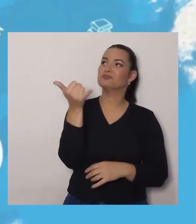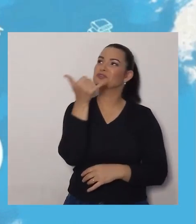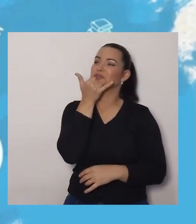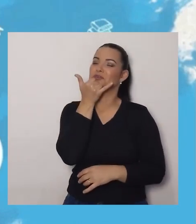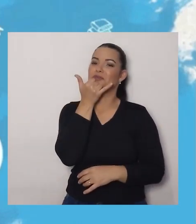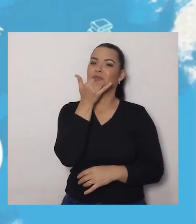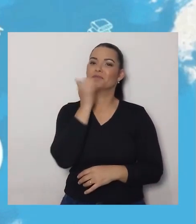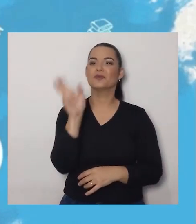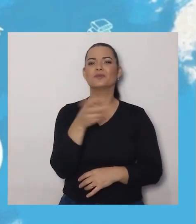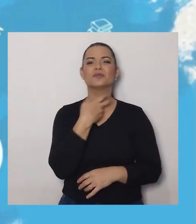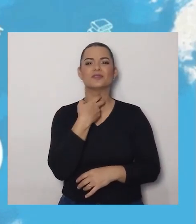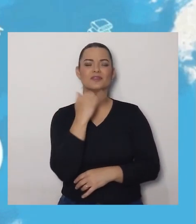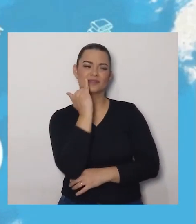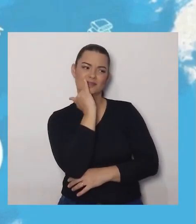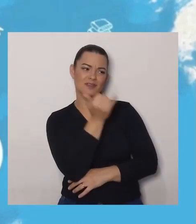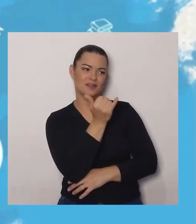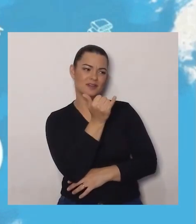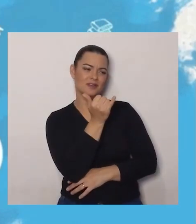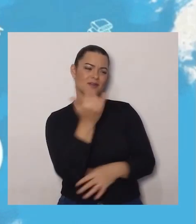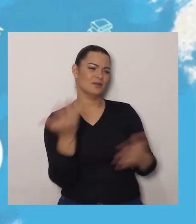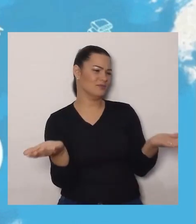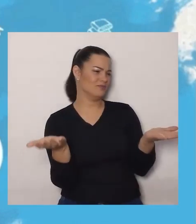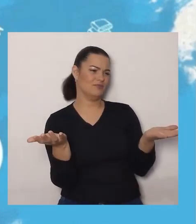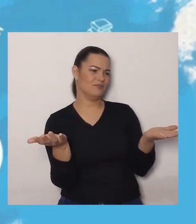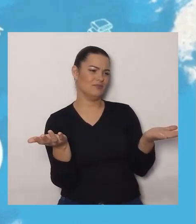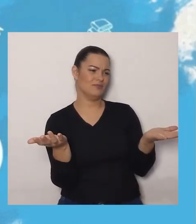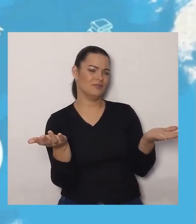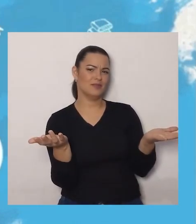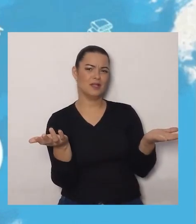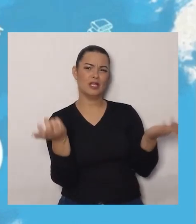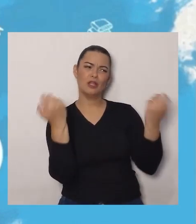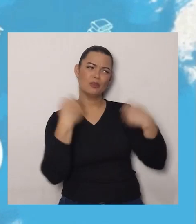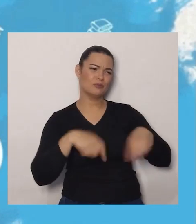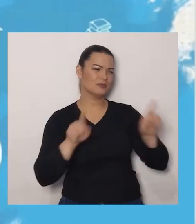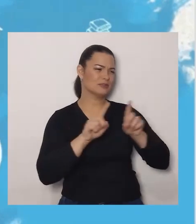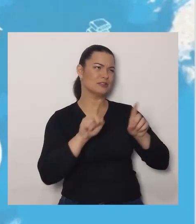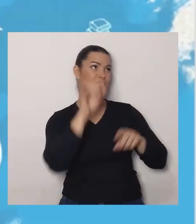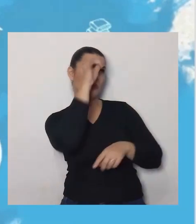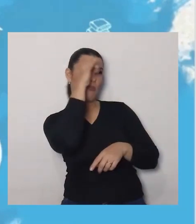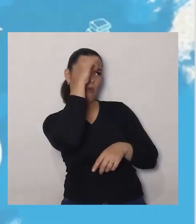disse, Ora! Não sejam bobos!